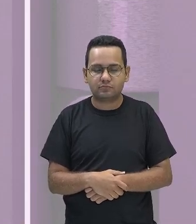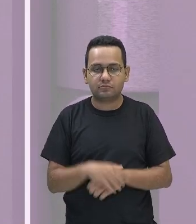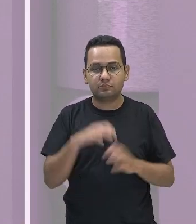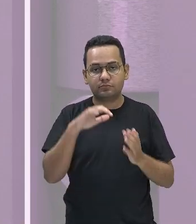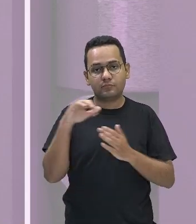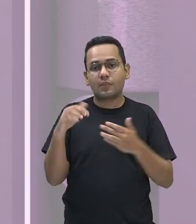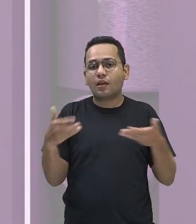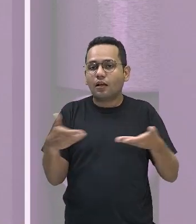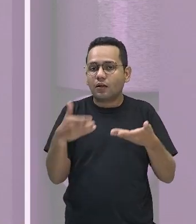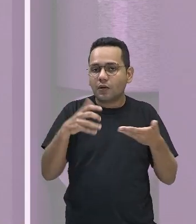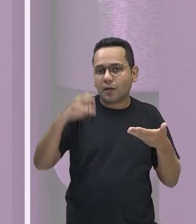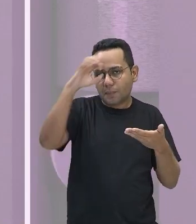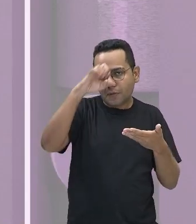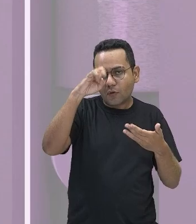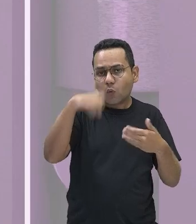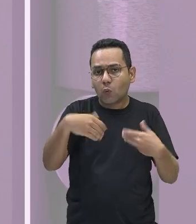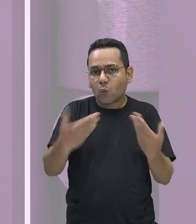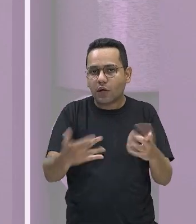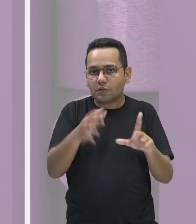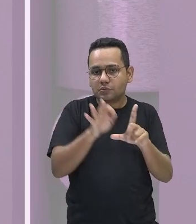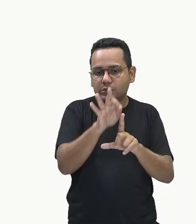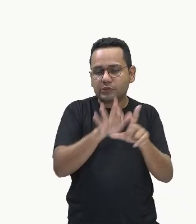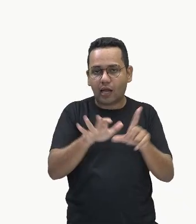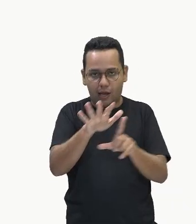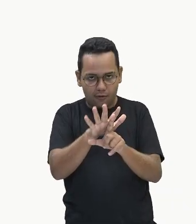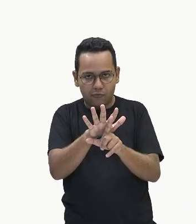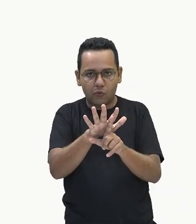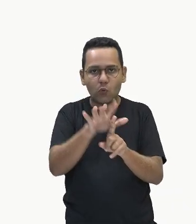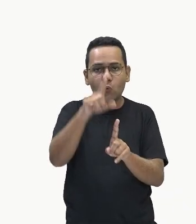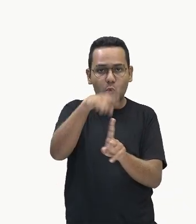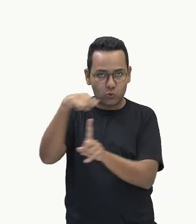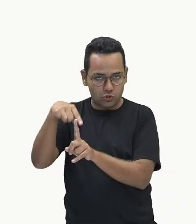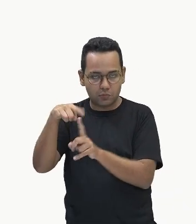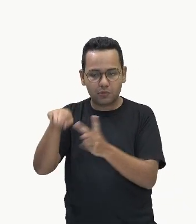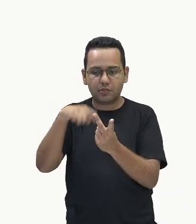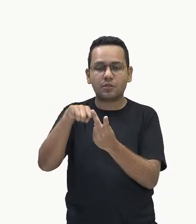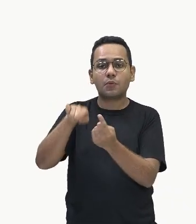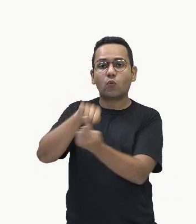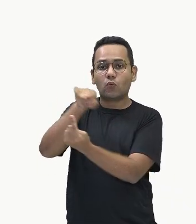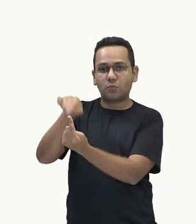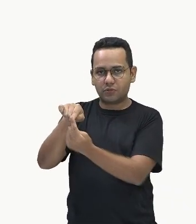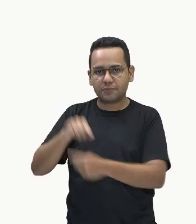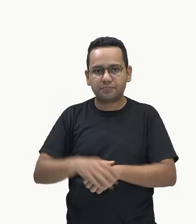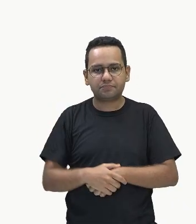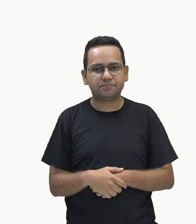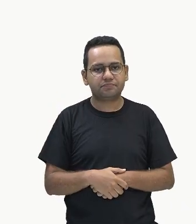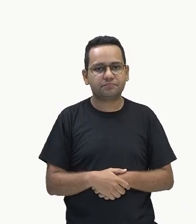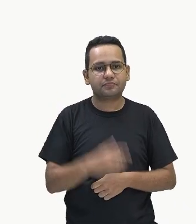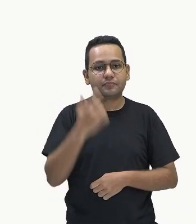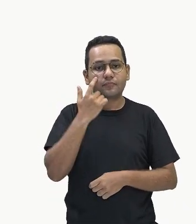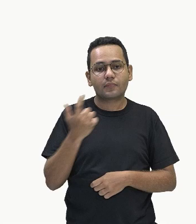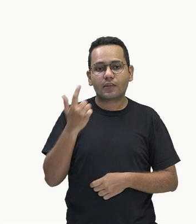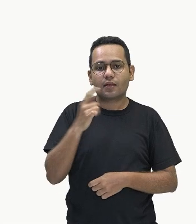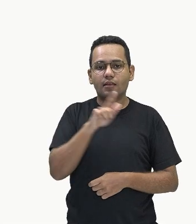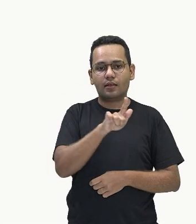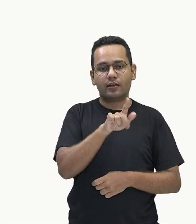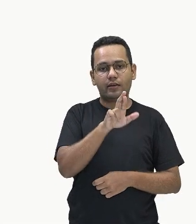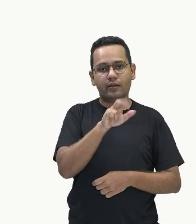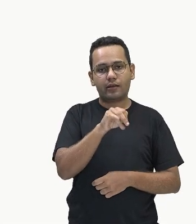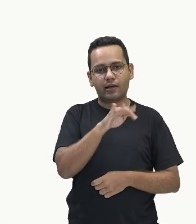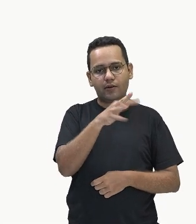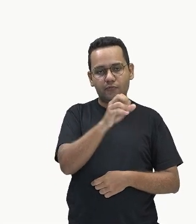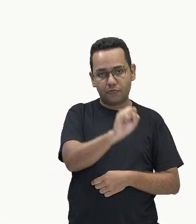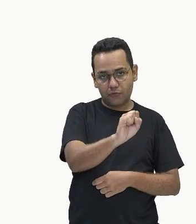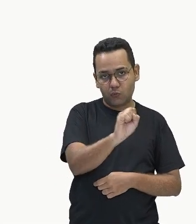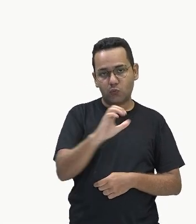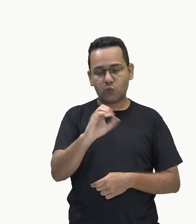né, quando é que a gente utiliza, né, cada um dos gráficos. Vamos lá! Temos, né, os gráficos de composição. Os gráficos